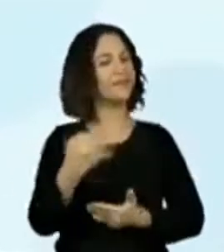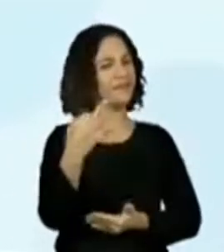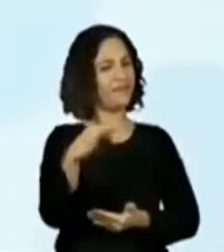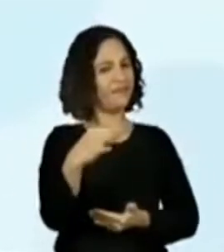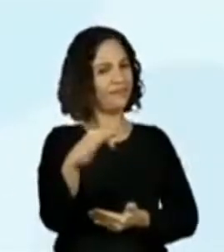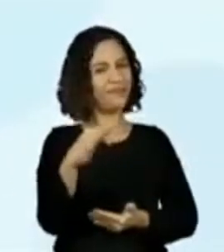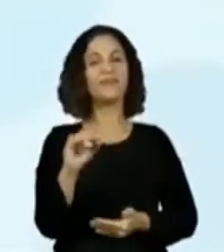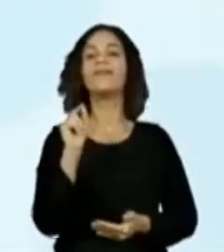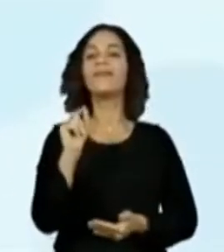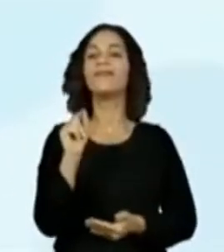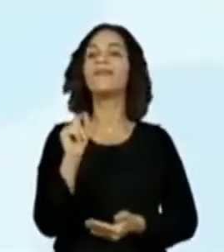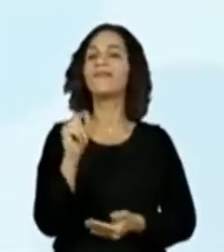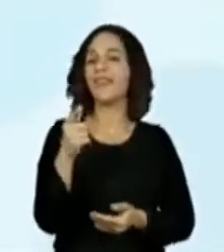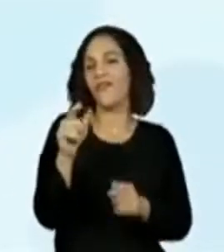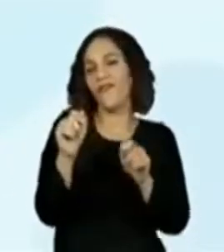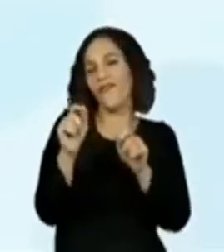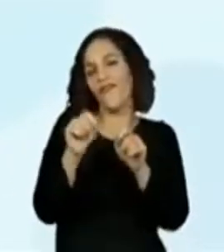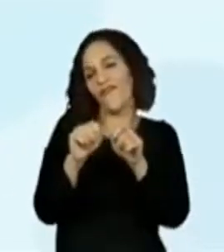fazemos...